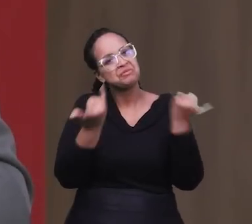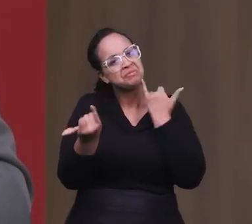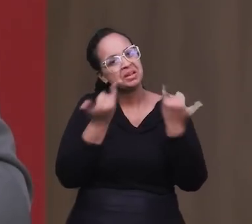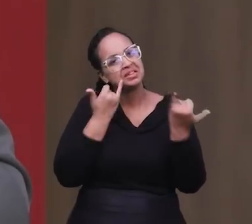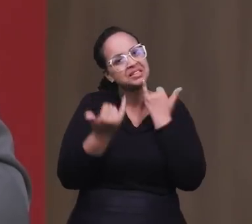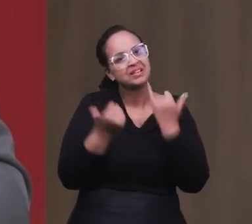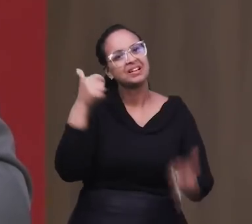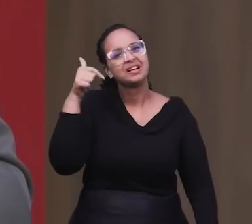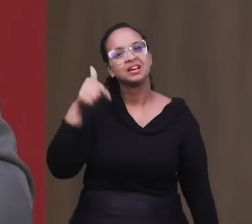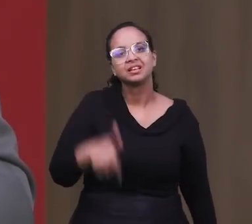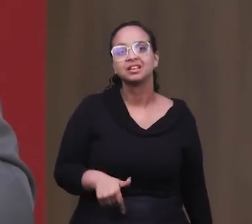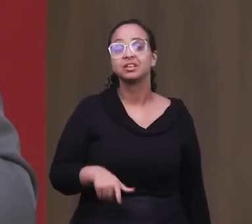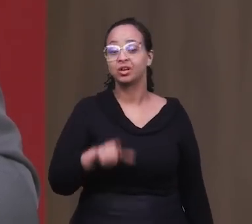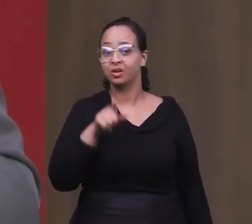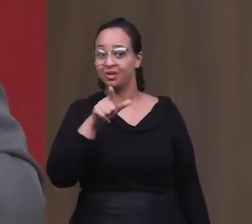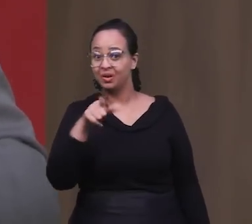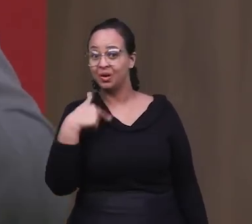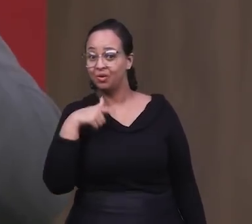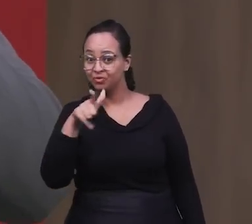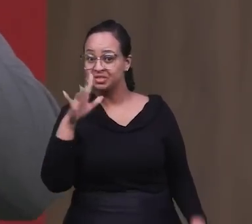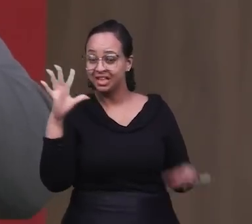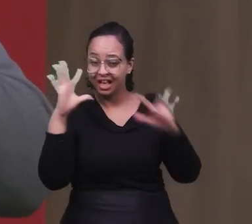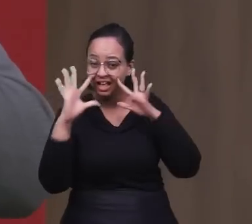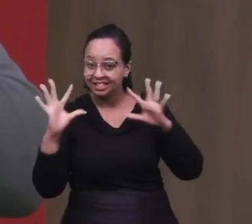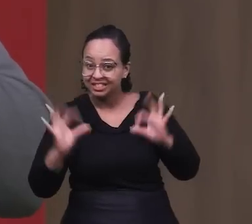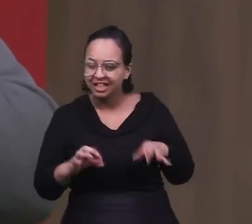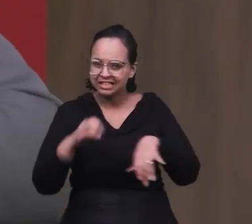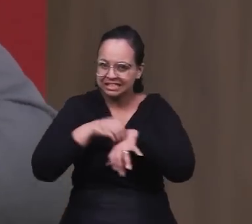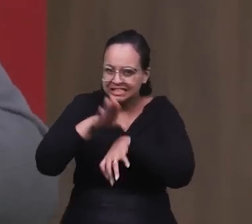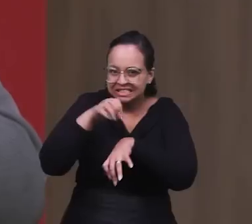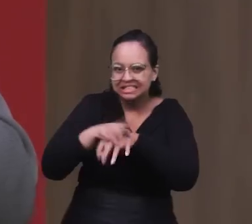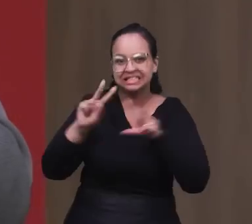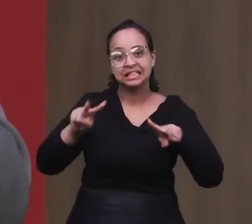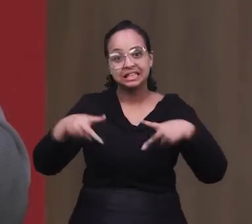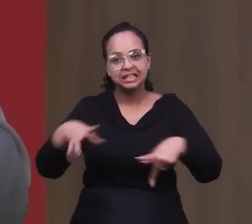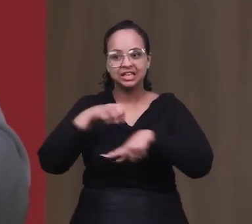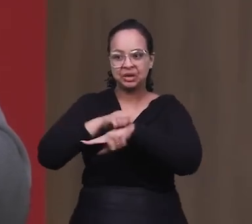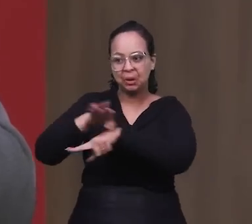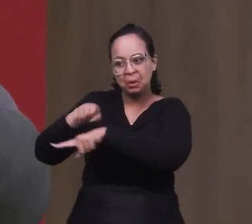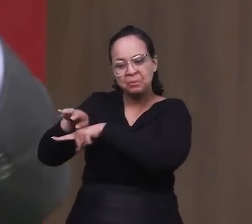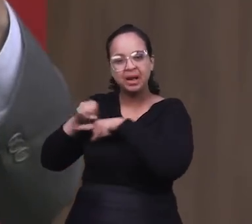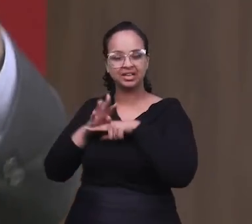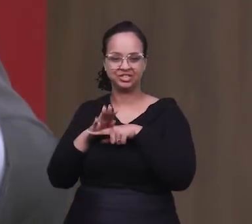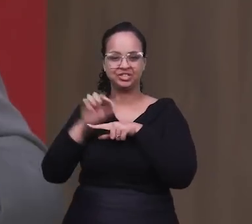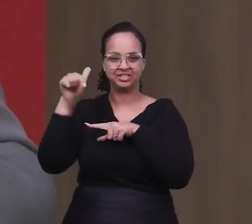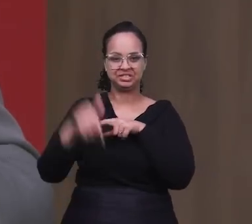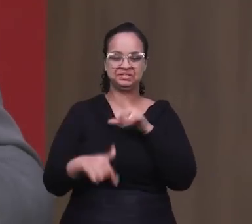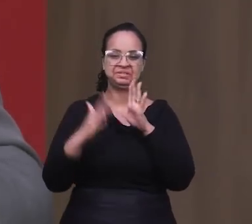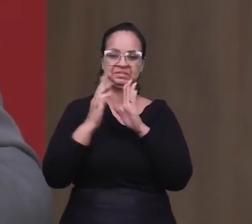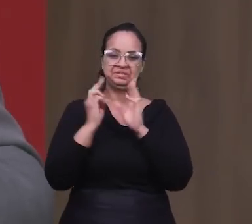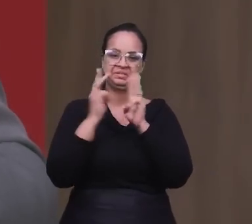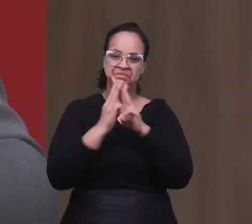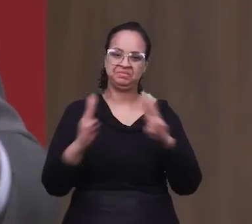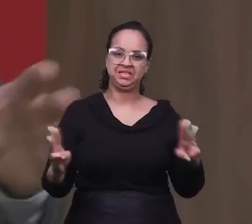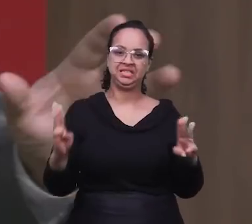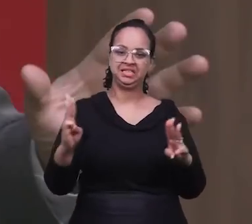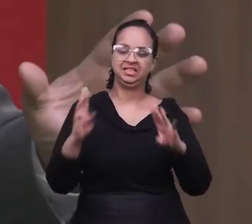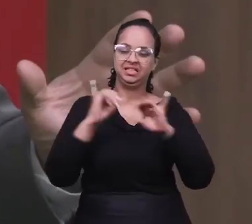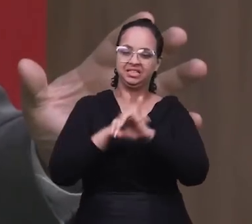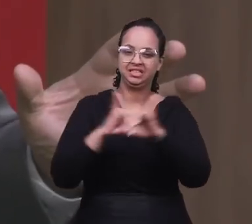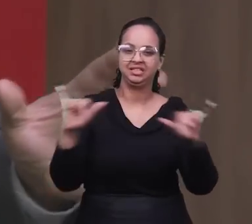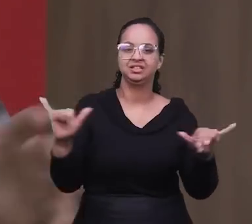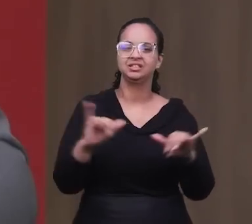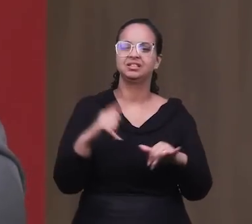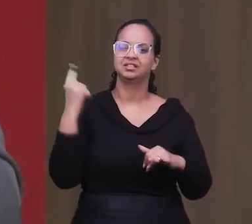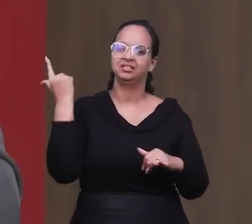informações aqui no Manai News. Ó, fique atento compartilhe esse link compartilhe o programa Manai News para que